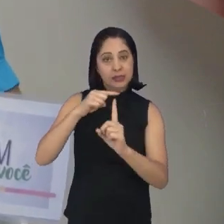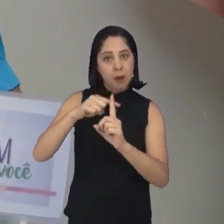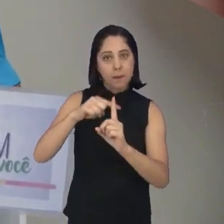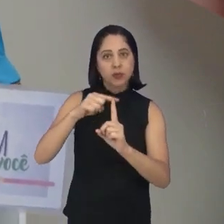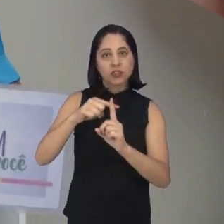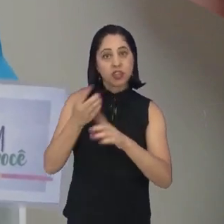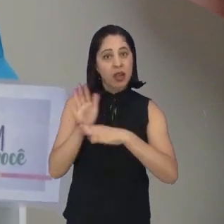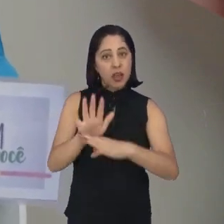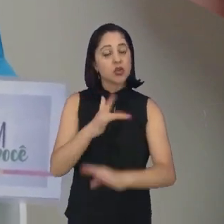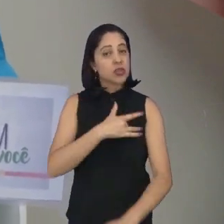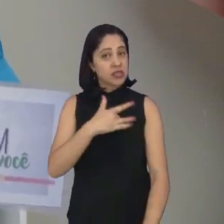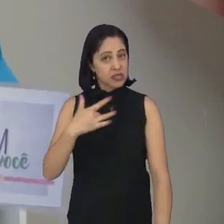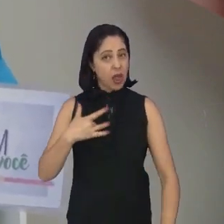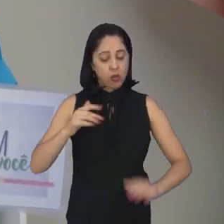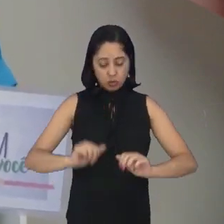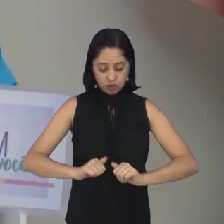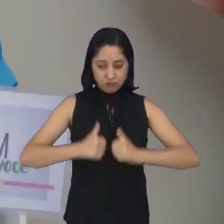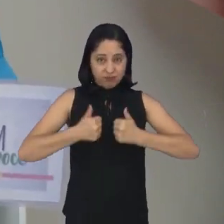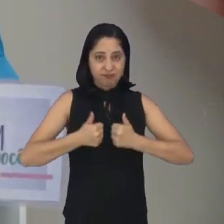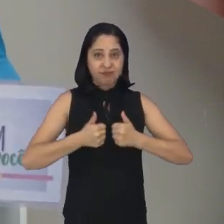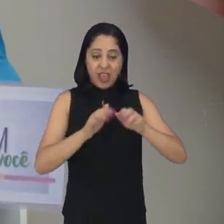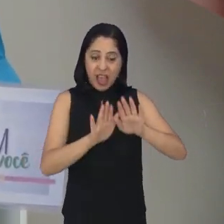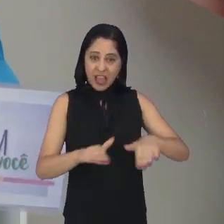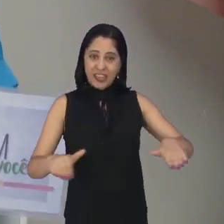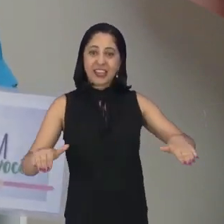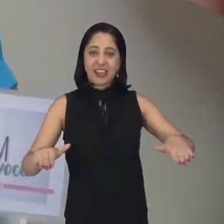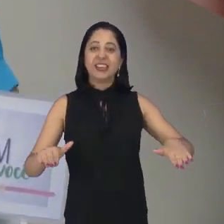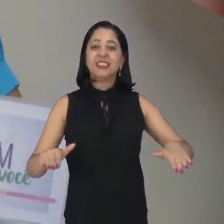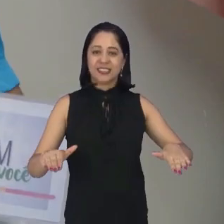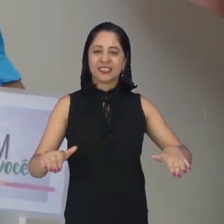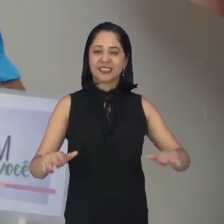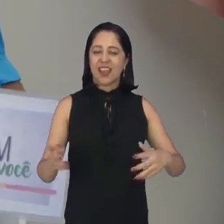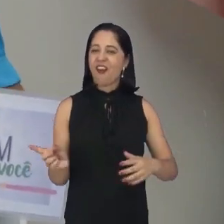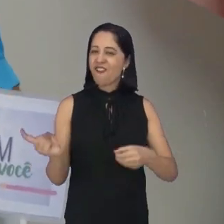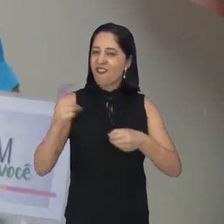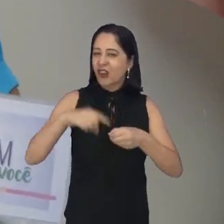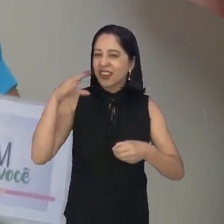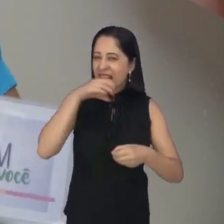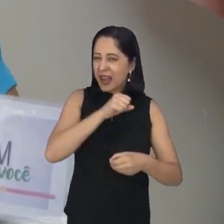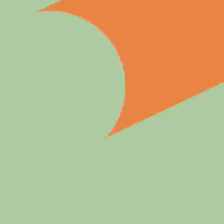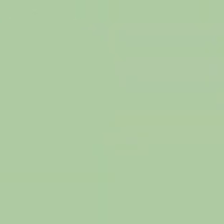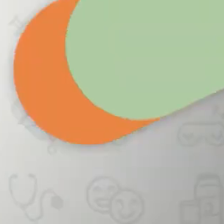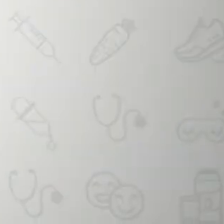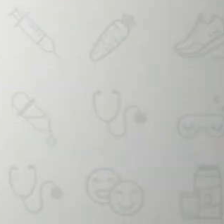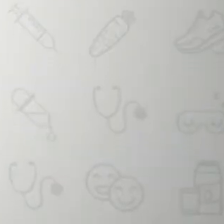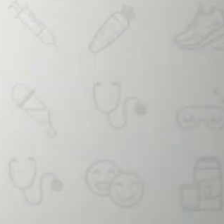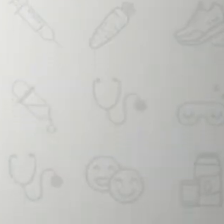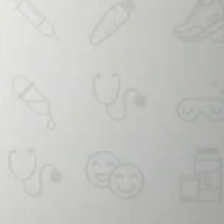saúde e no bem-estar das crianças, né? A gente volta já já, fica aí.